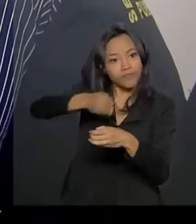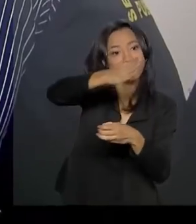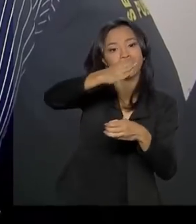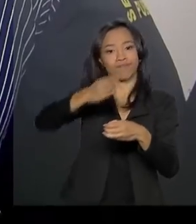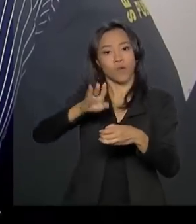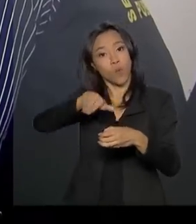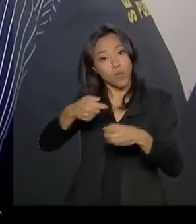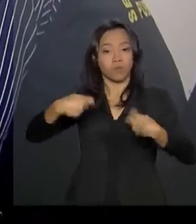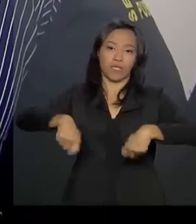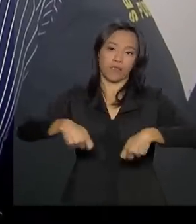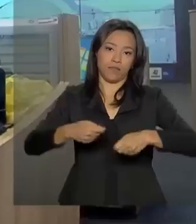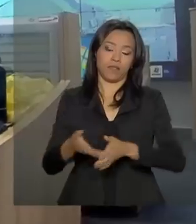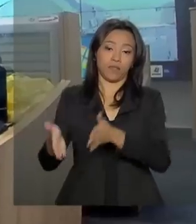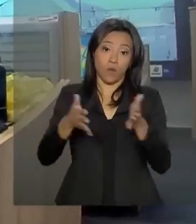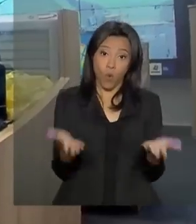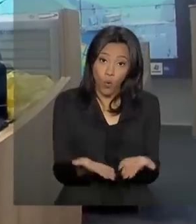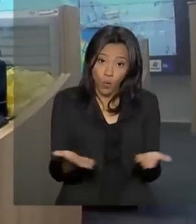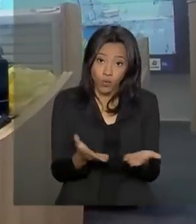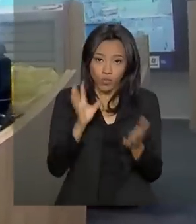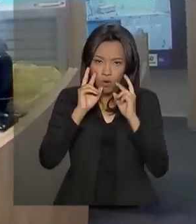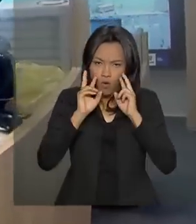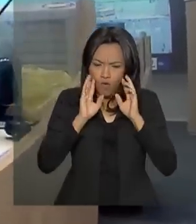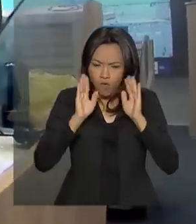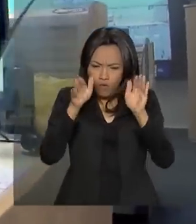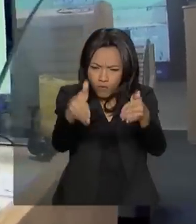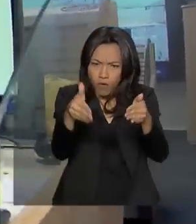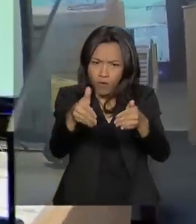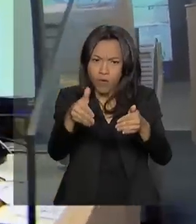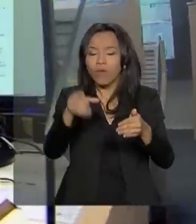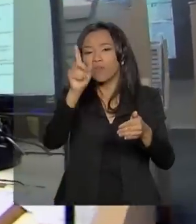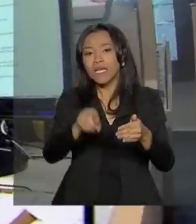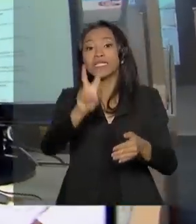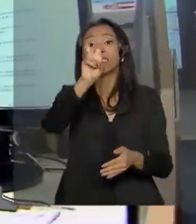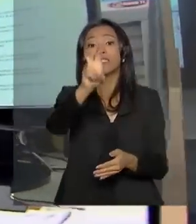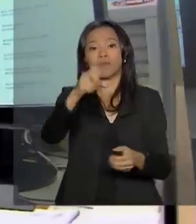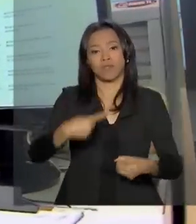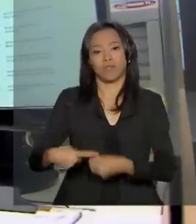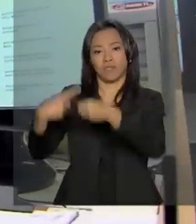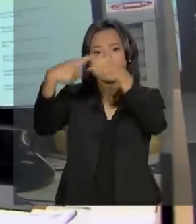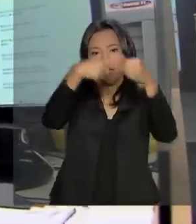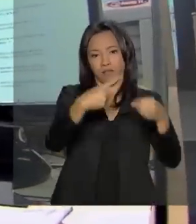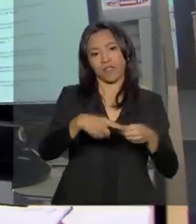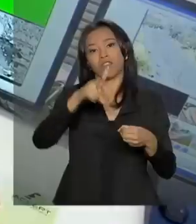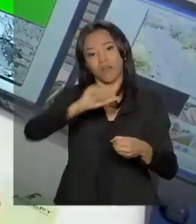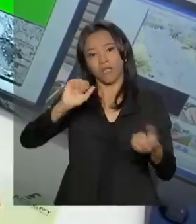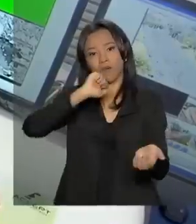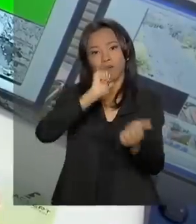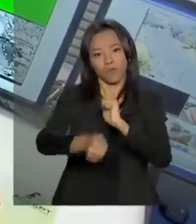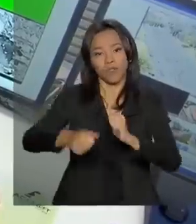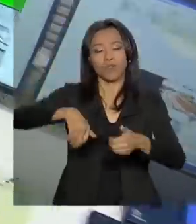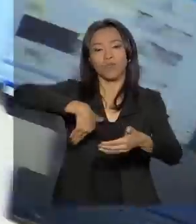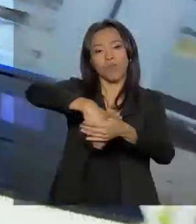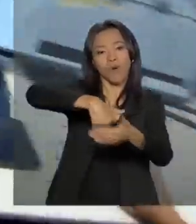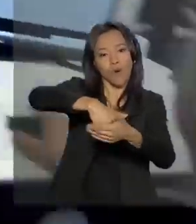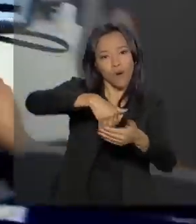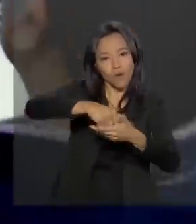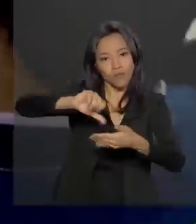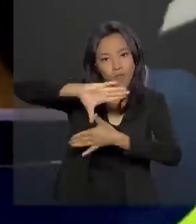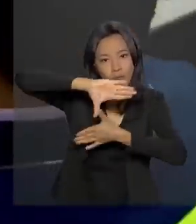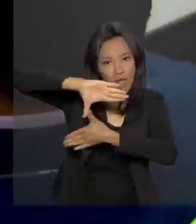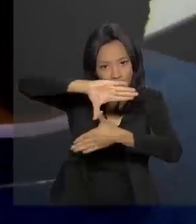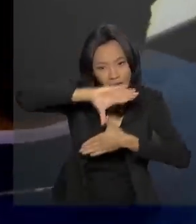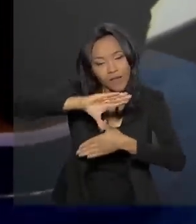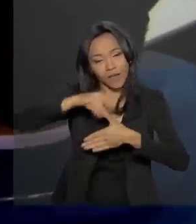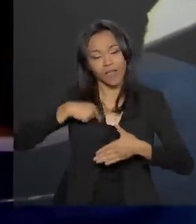partir de hoje, as operações estarão focadas nos centros regionais das cinco cidades que vão sediar a Copa e passam a coordenar a segurança